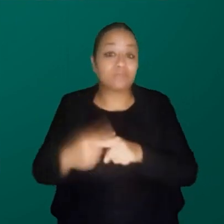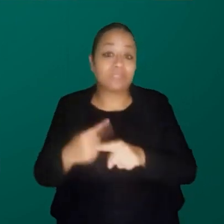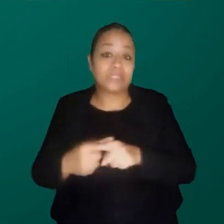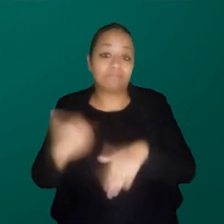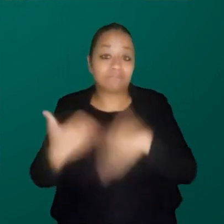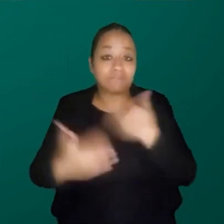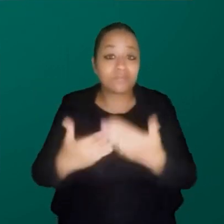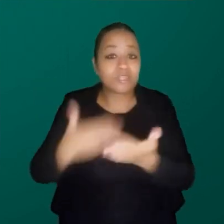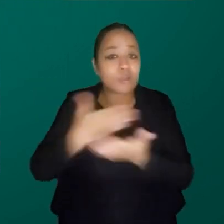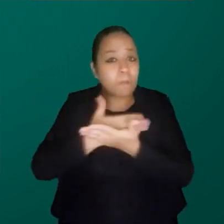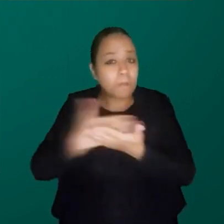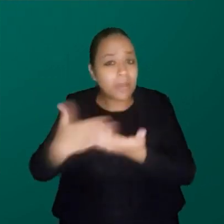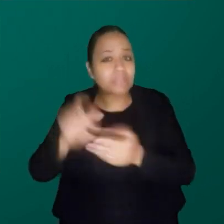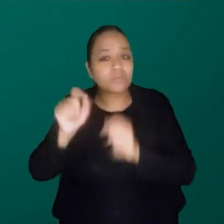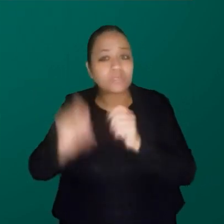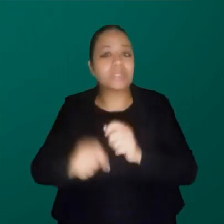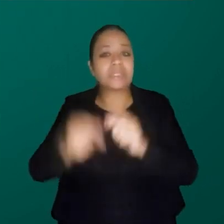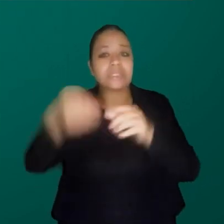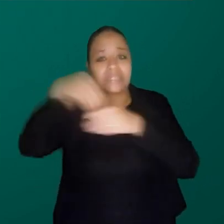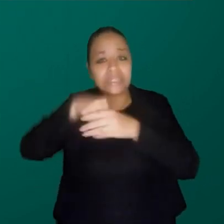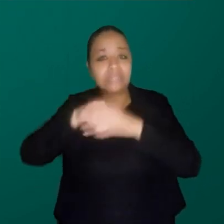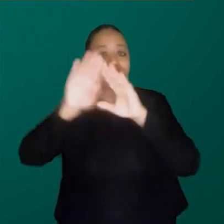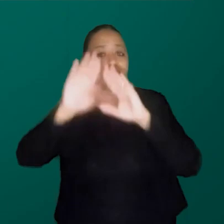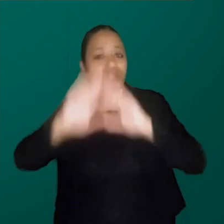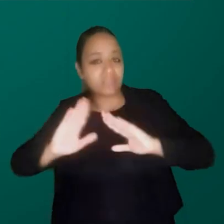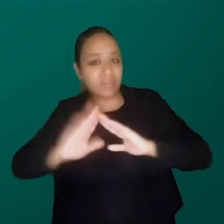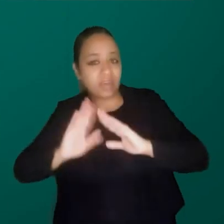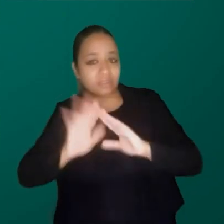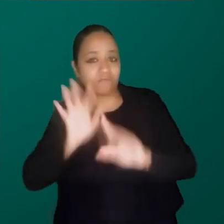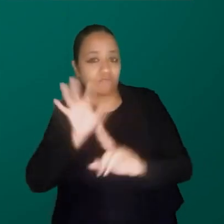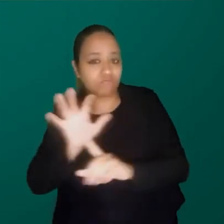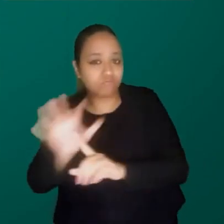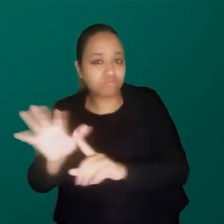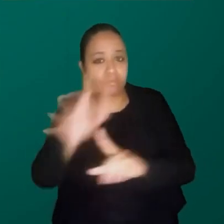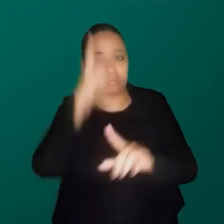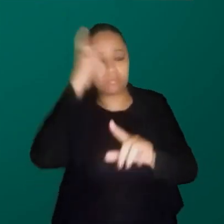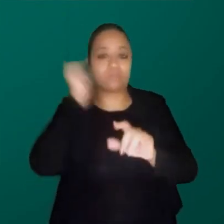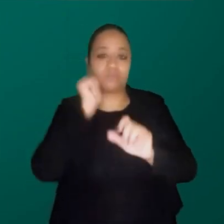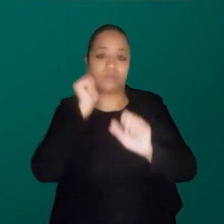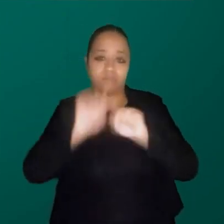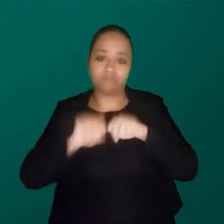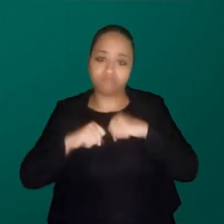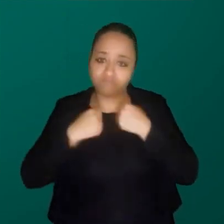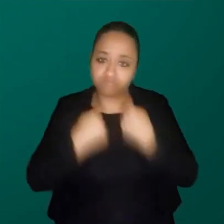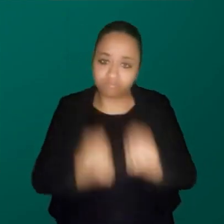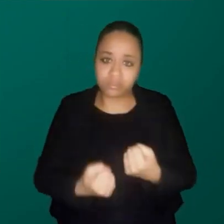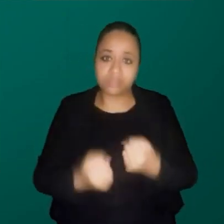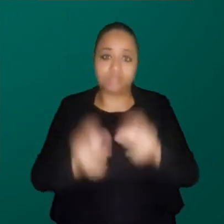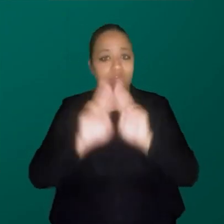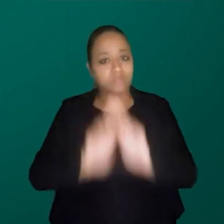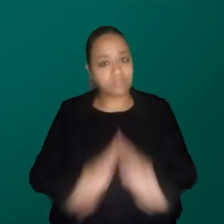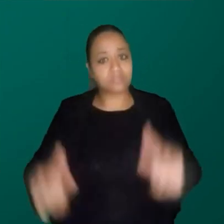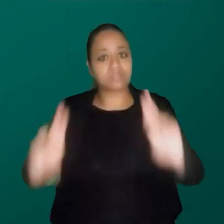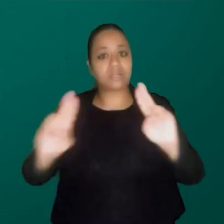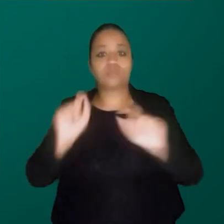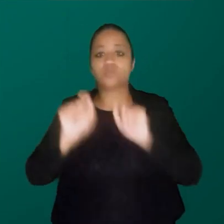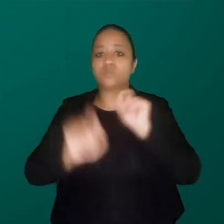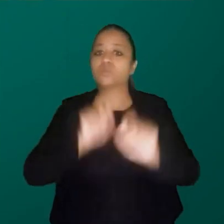começa em casa e vai para a escola e contamina o sistema das meninas esforçadas que chegam na universidade para lembrar que são